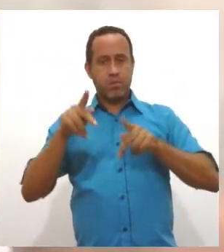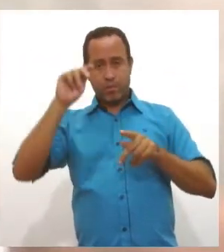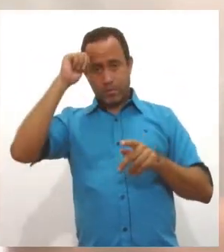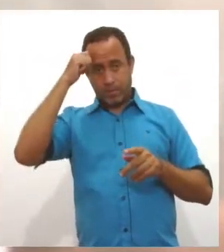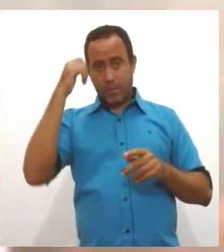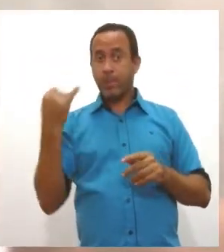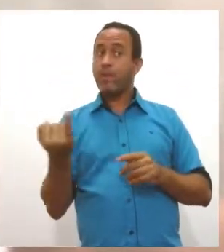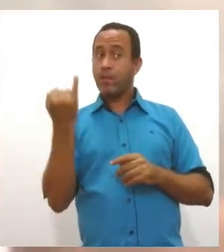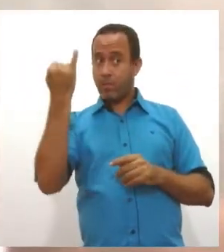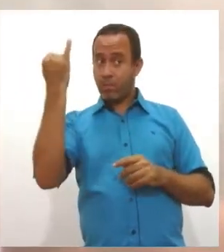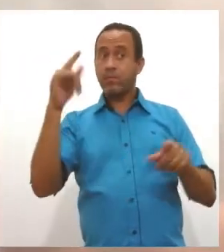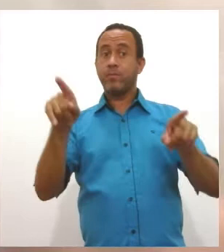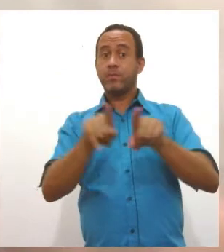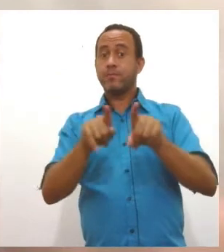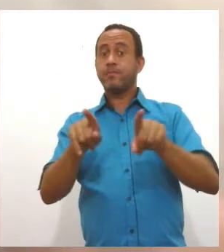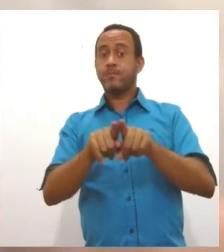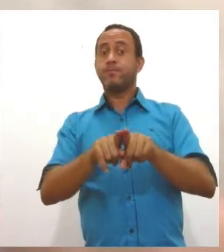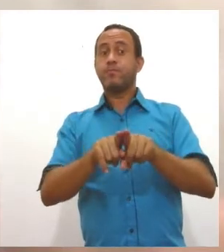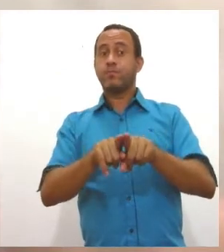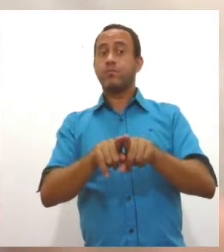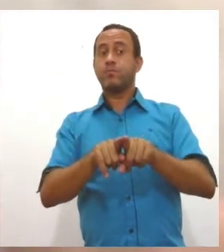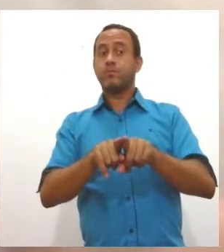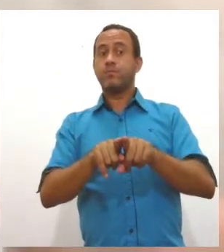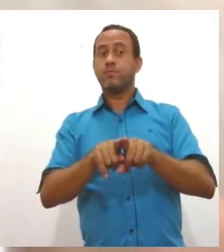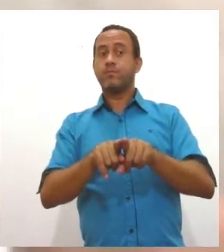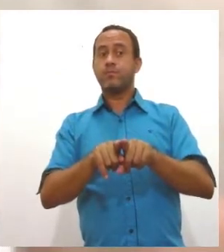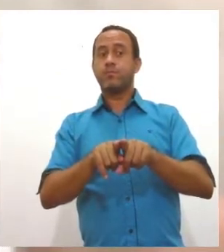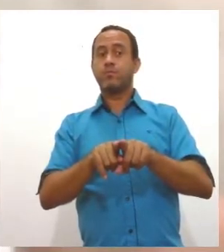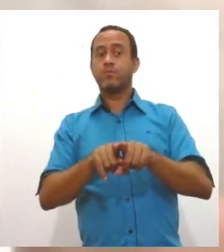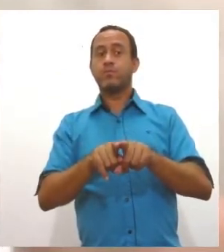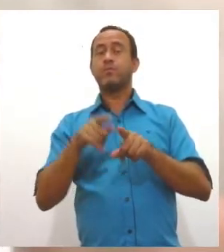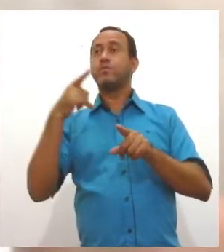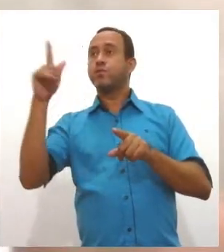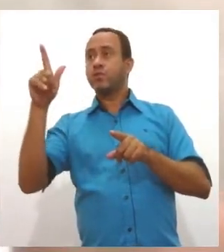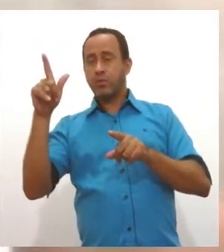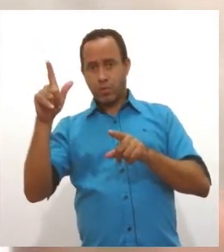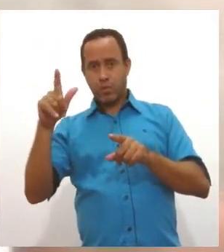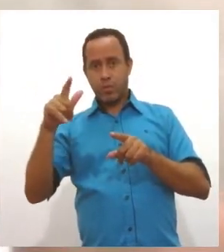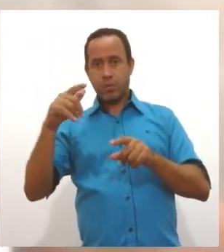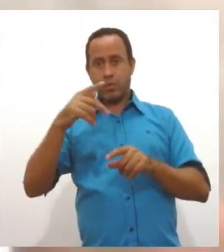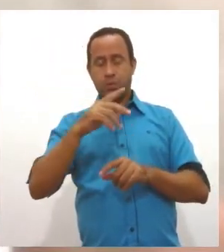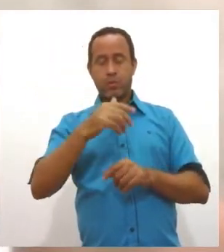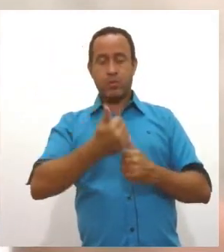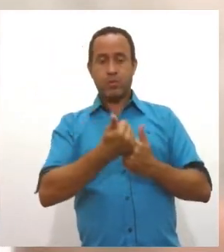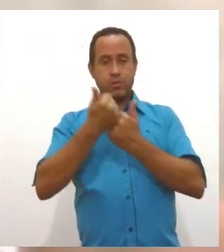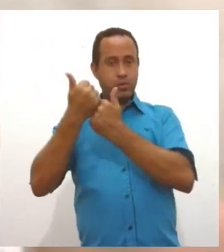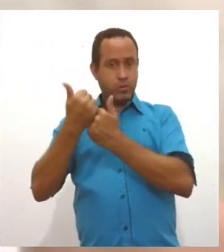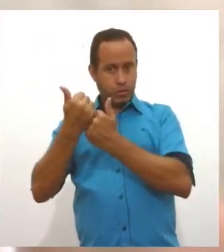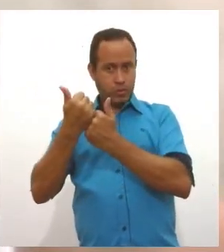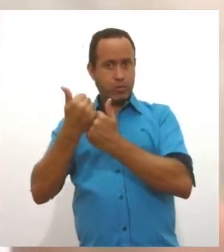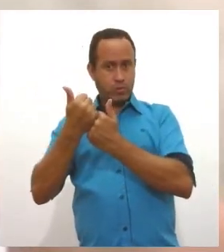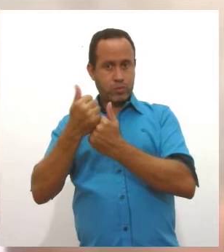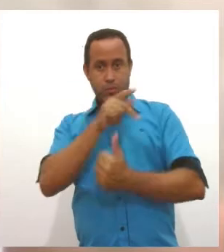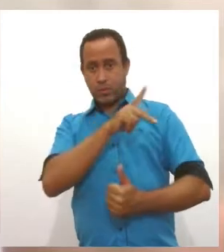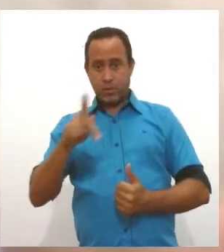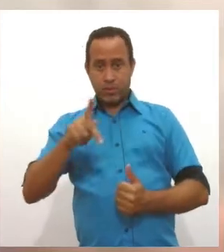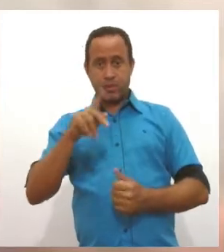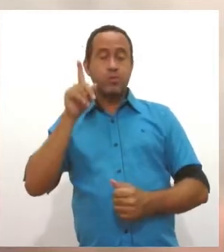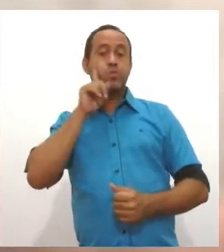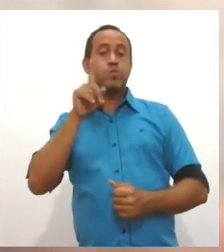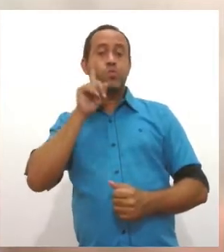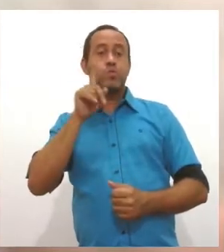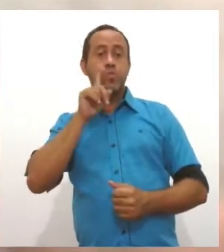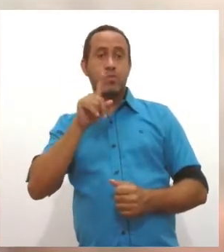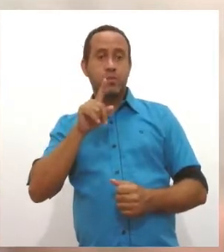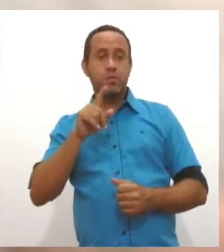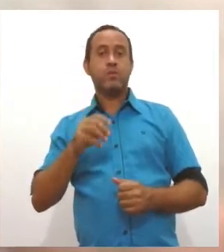Valquíria, com a questão da designação de Câmara Redos como vice-presidente dos Estados Unidos, isso serviu